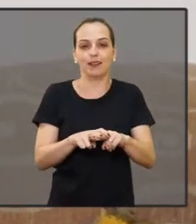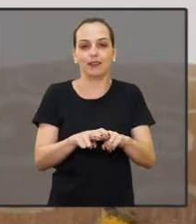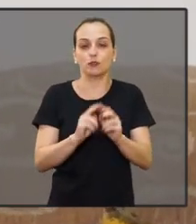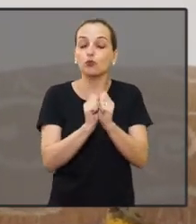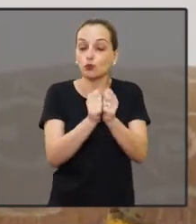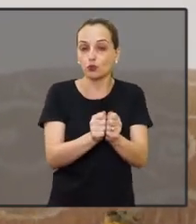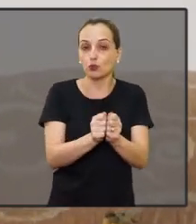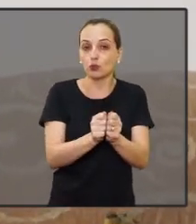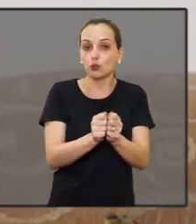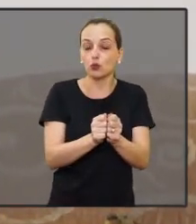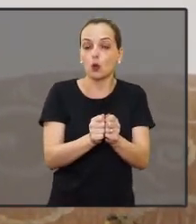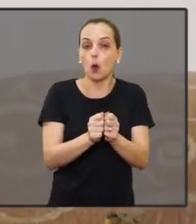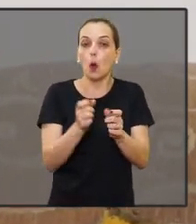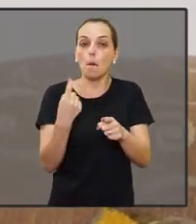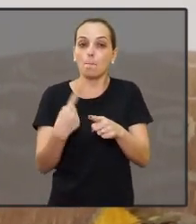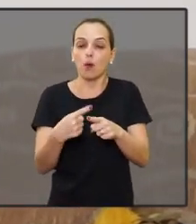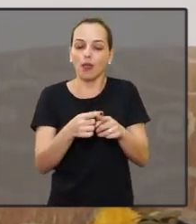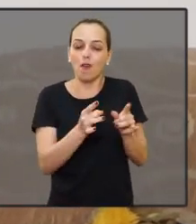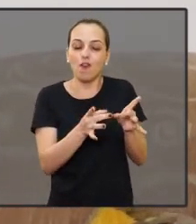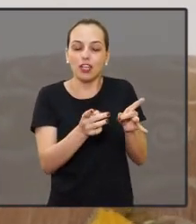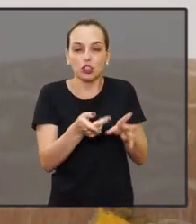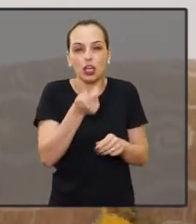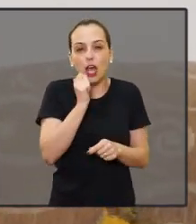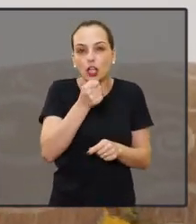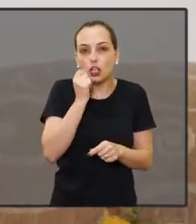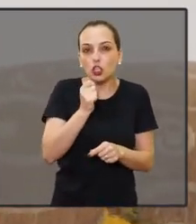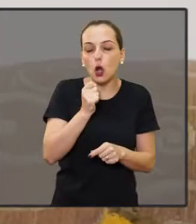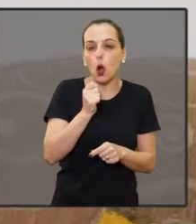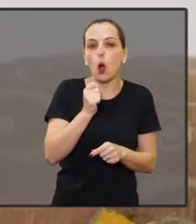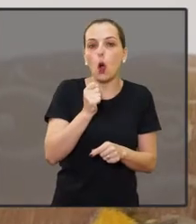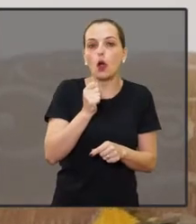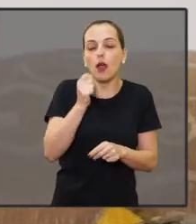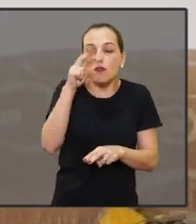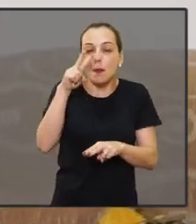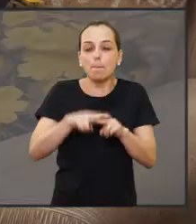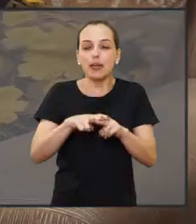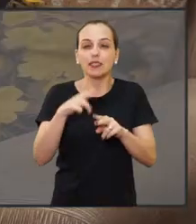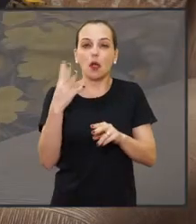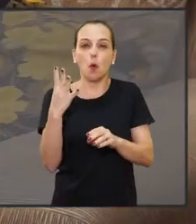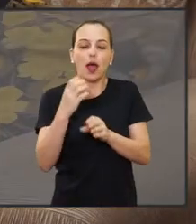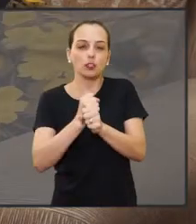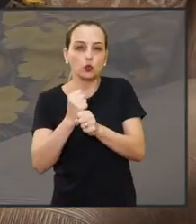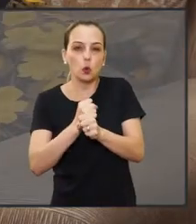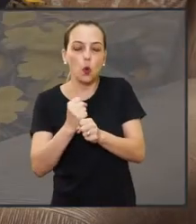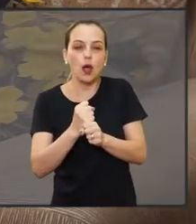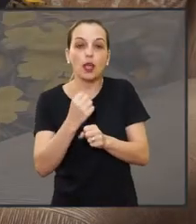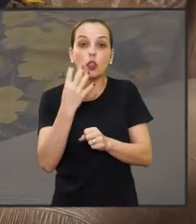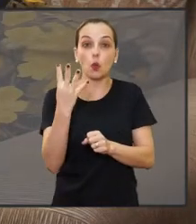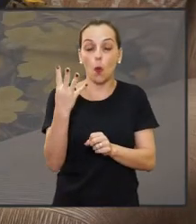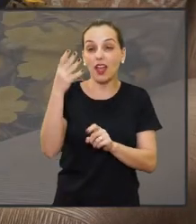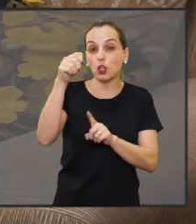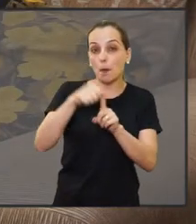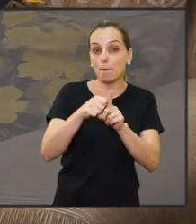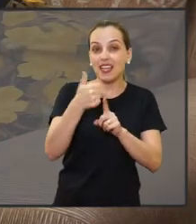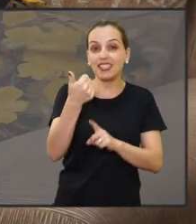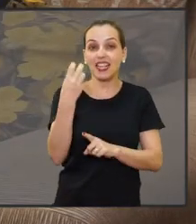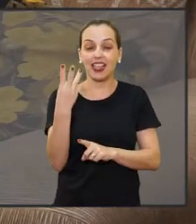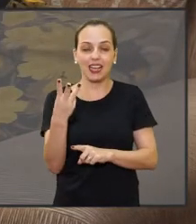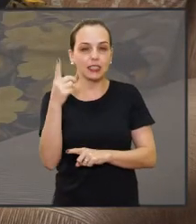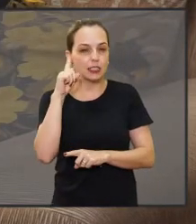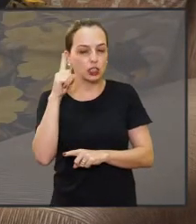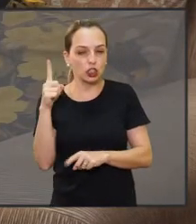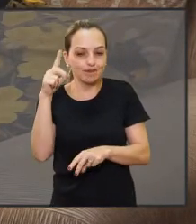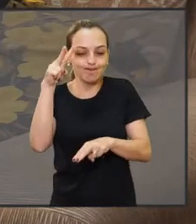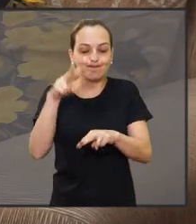presa com ele por tráfico. Peguei oito anos de prisão, fiquei quatro anos e quatro meses presa e